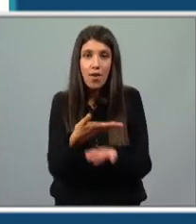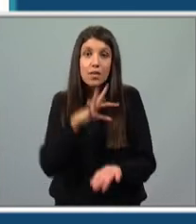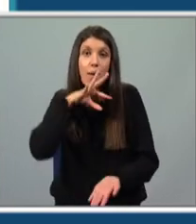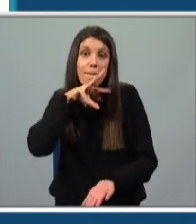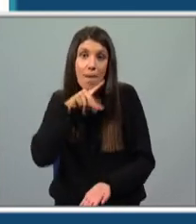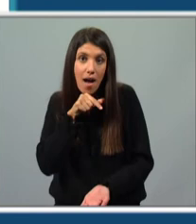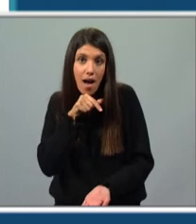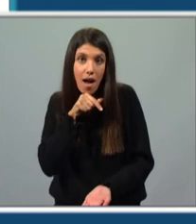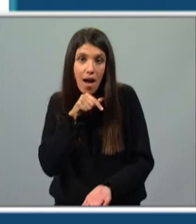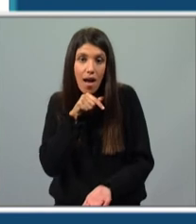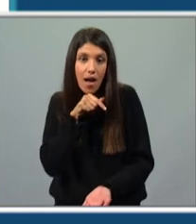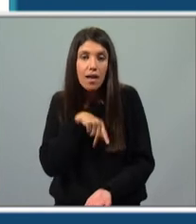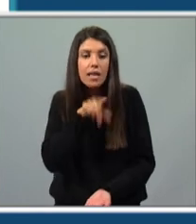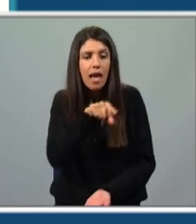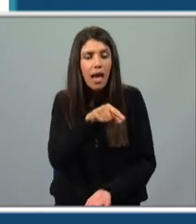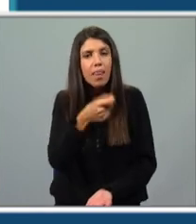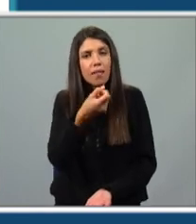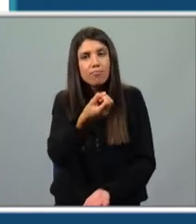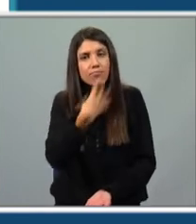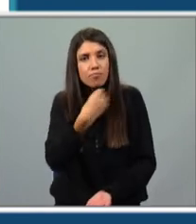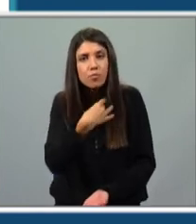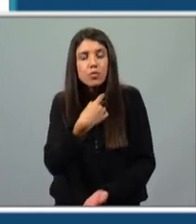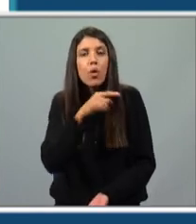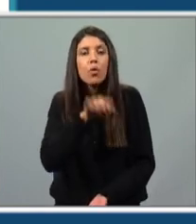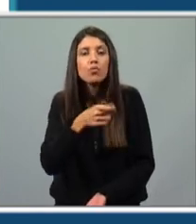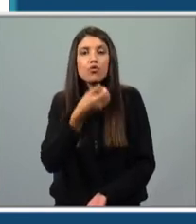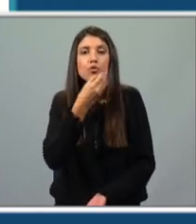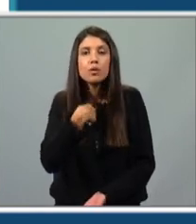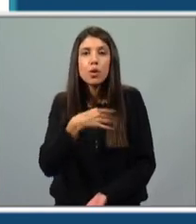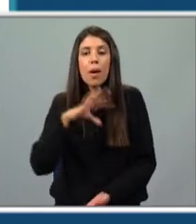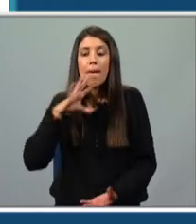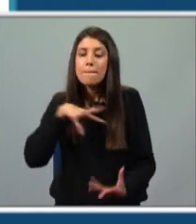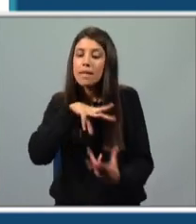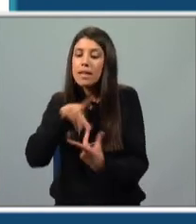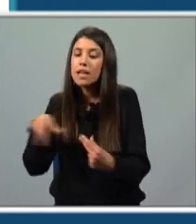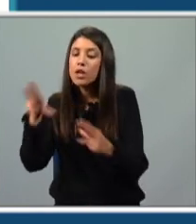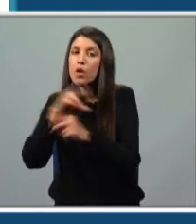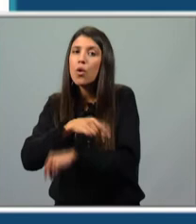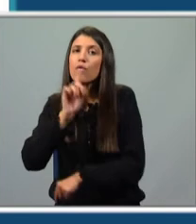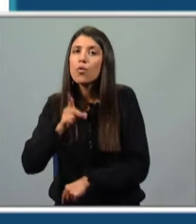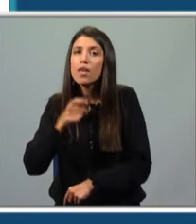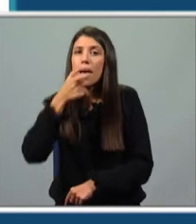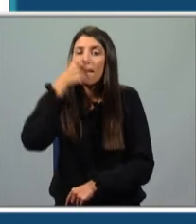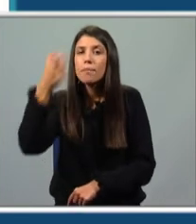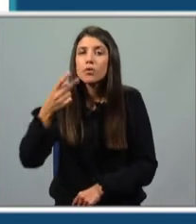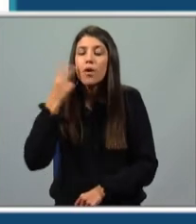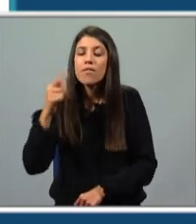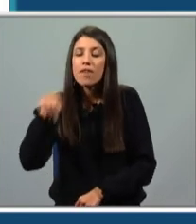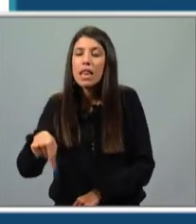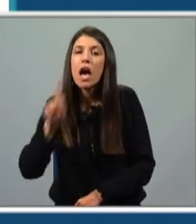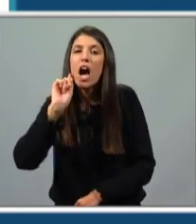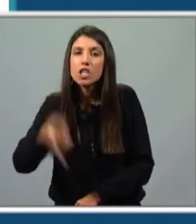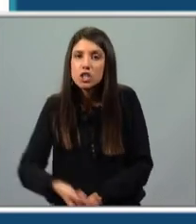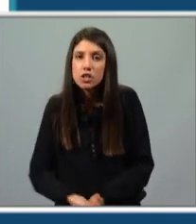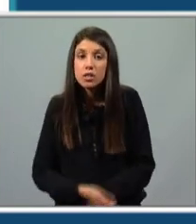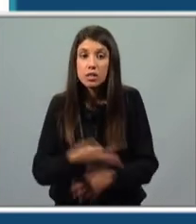mãe e a própria deu-me uma entrevista sobre o que é afinal este planeta e quem vive neste planeta. Bom, na